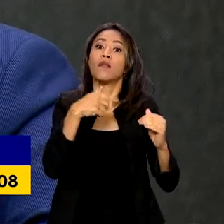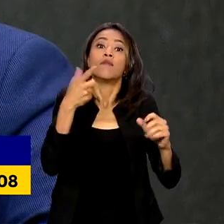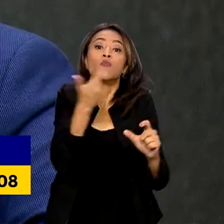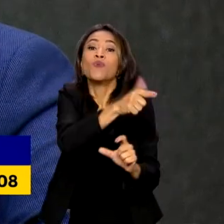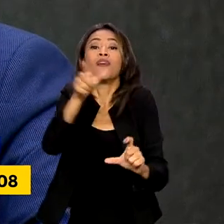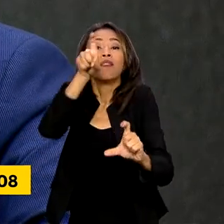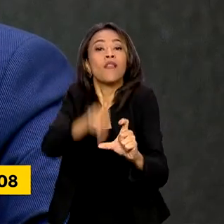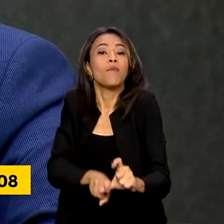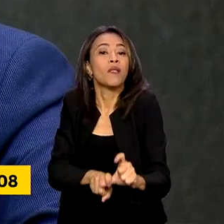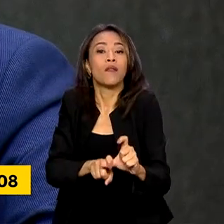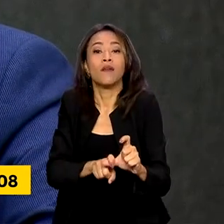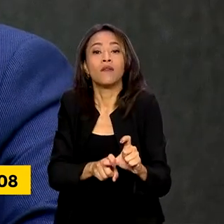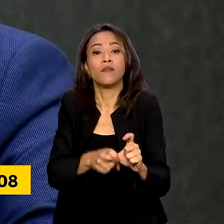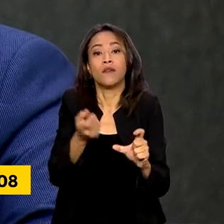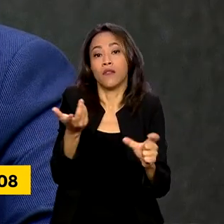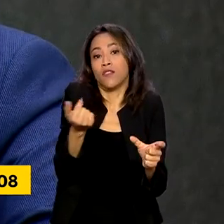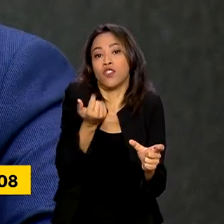ter a capacidade de alimentar o seu povo.